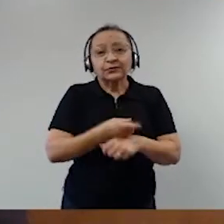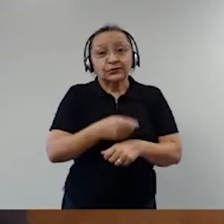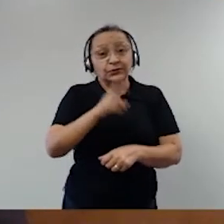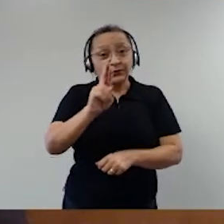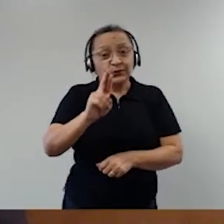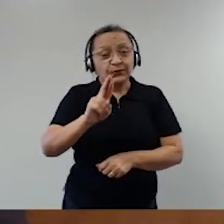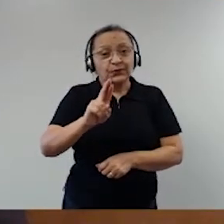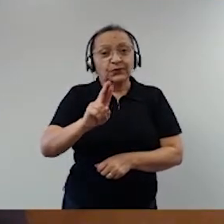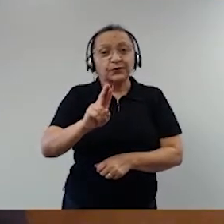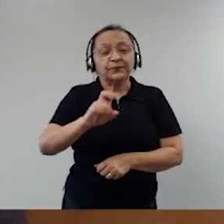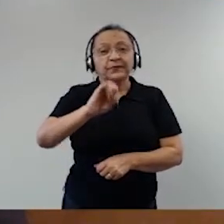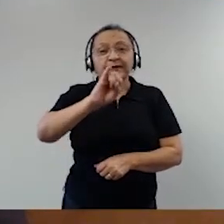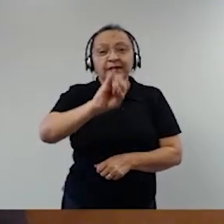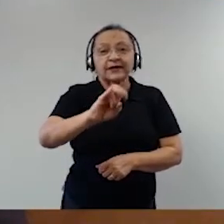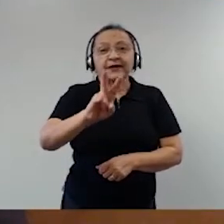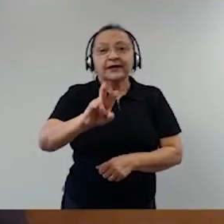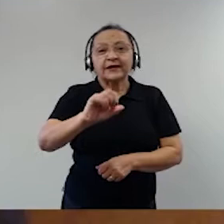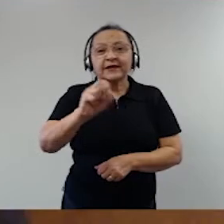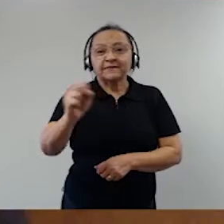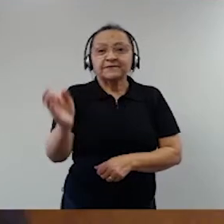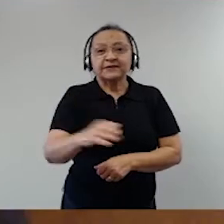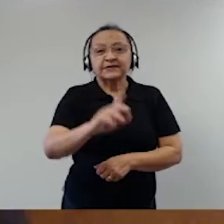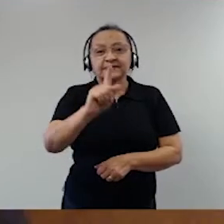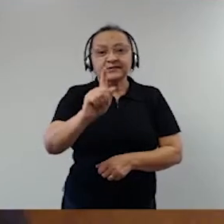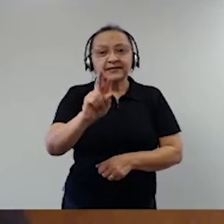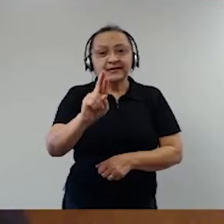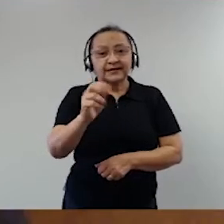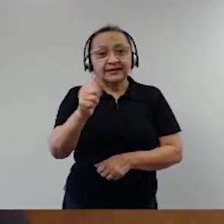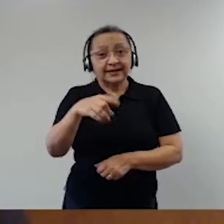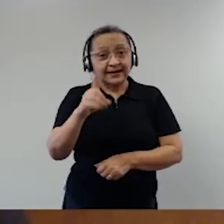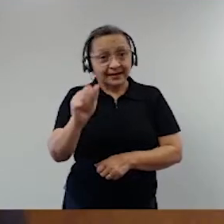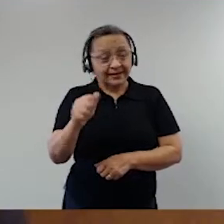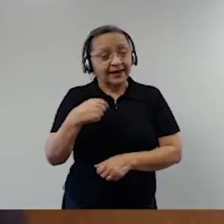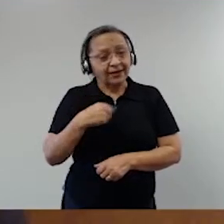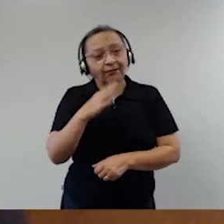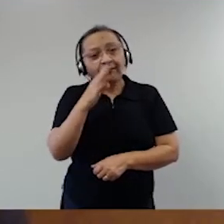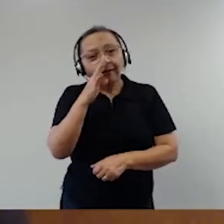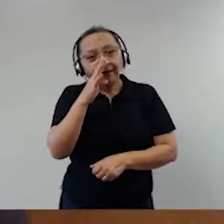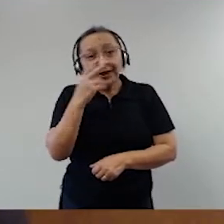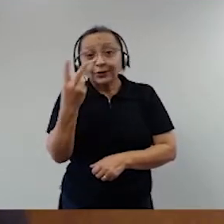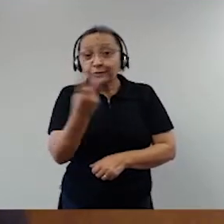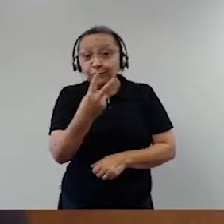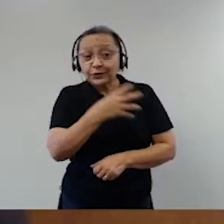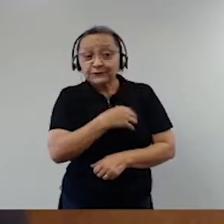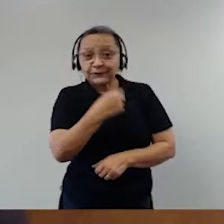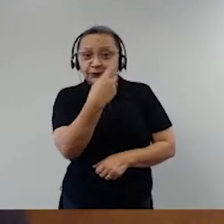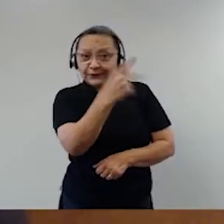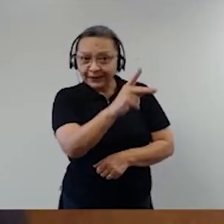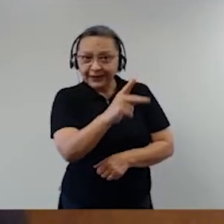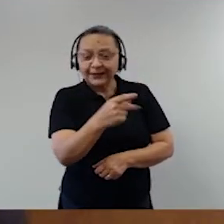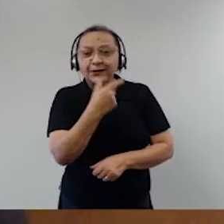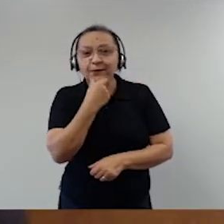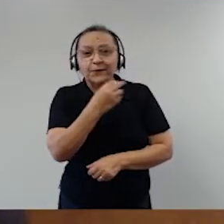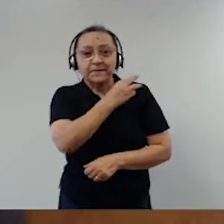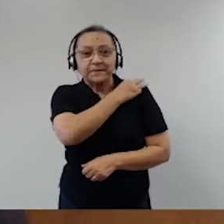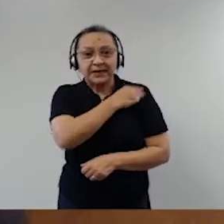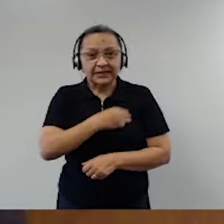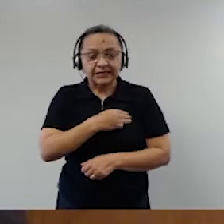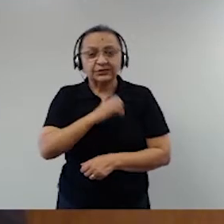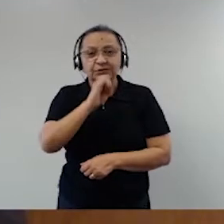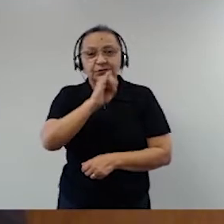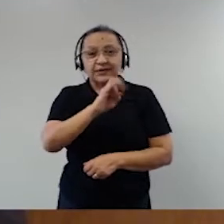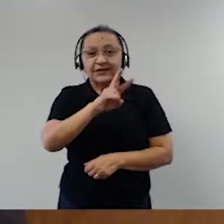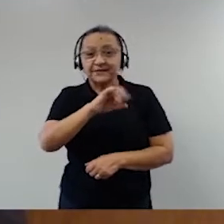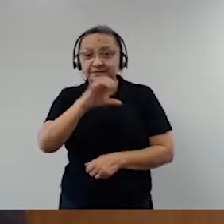Tenho uma grande amizade por dois dos seus filhos, tanto o ministro Ives como Roberto Vidal da Silva